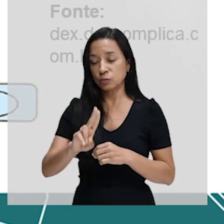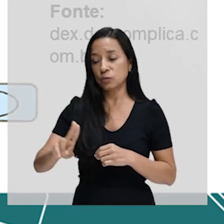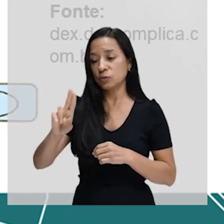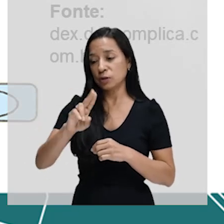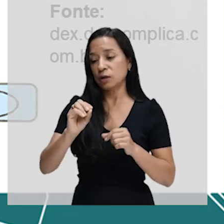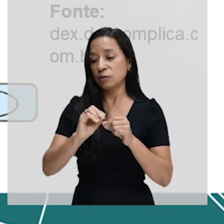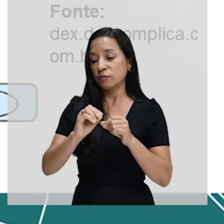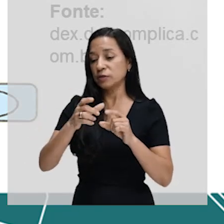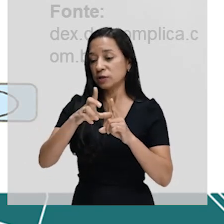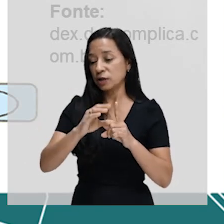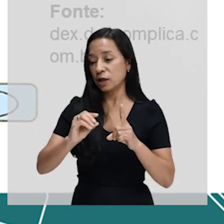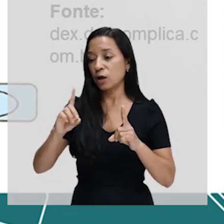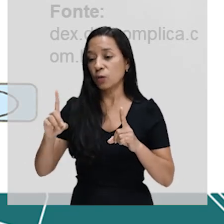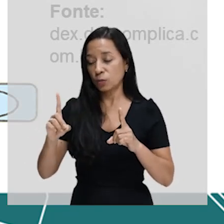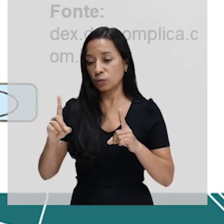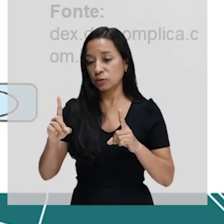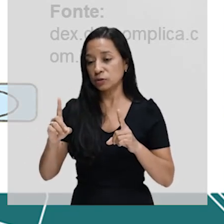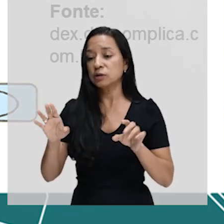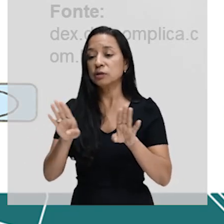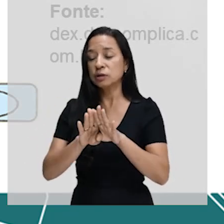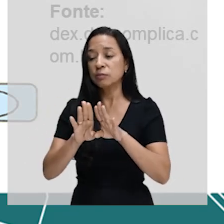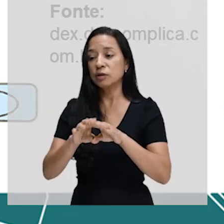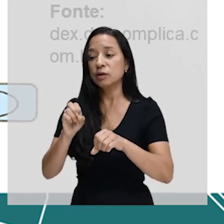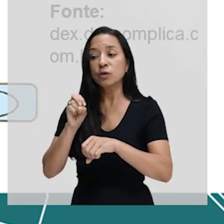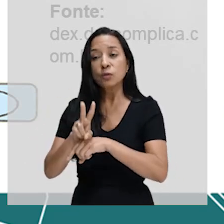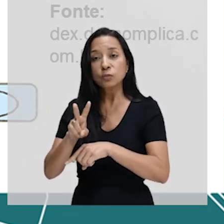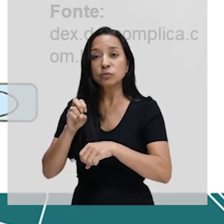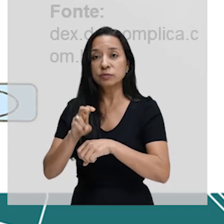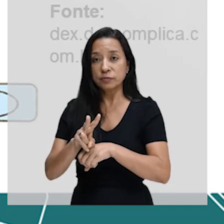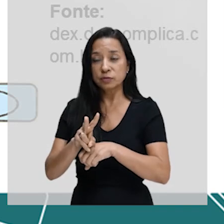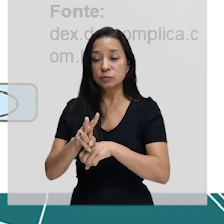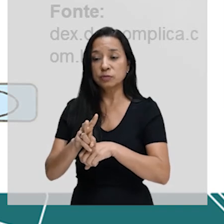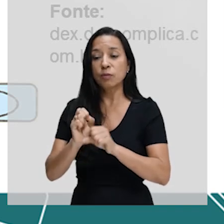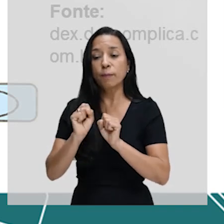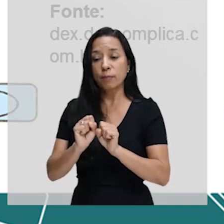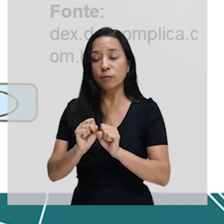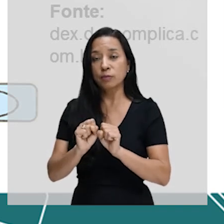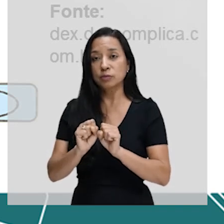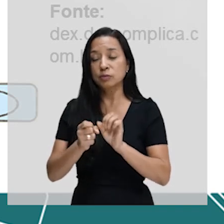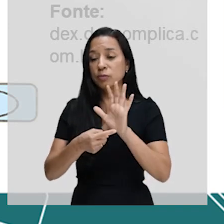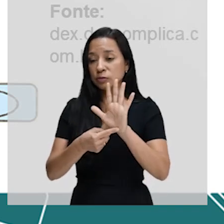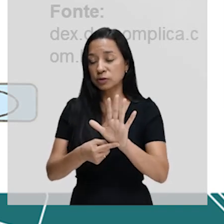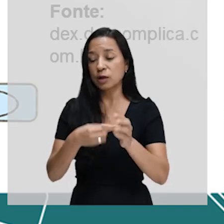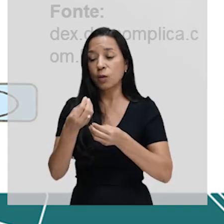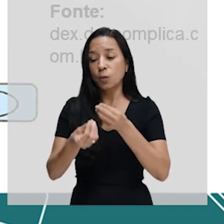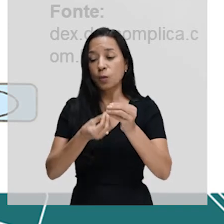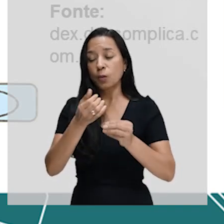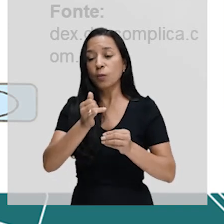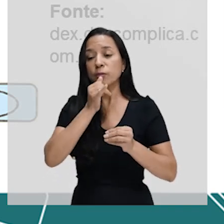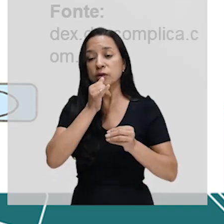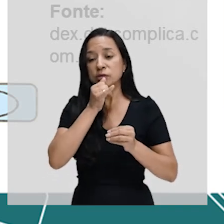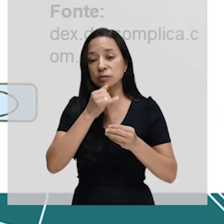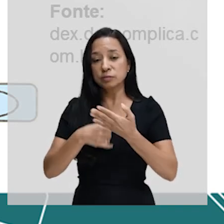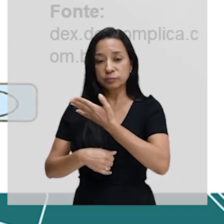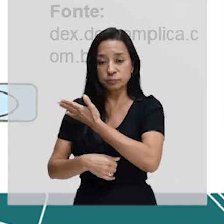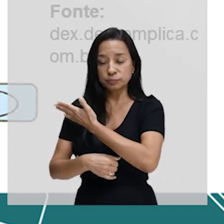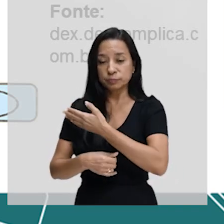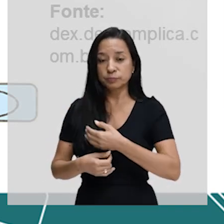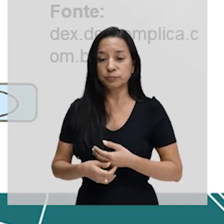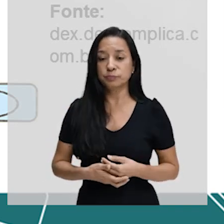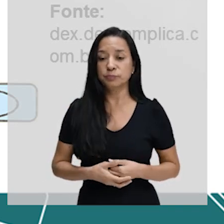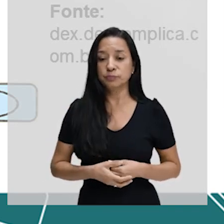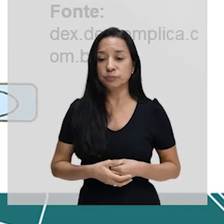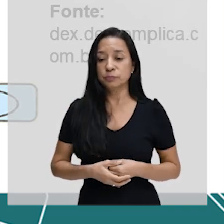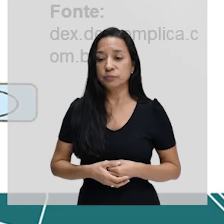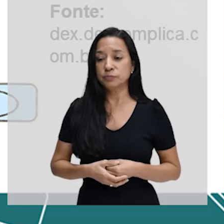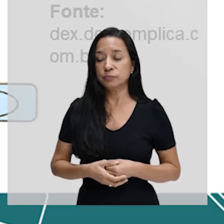são os vírus. E aí eu posso dar até mesmo, como exemplo de vírus, o bacteriófago, que